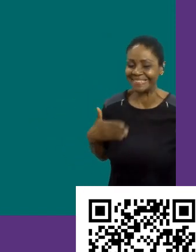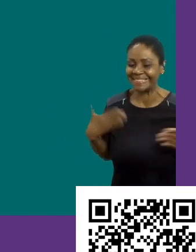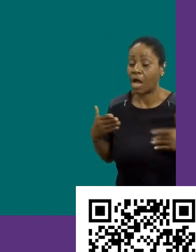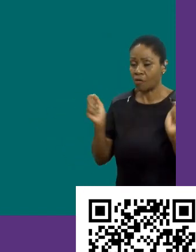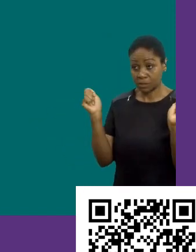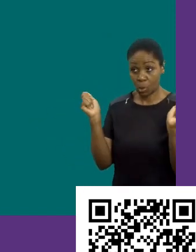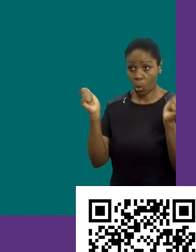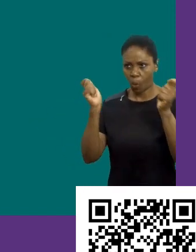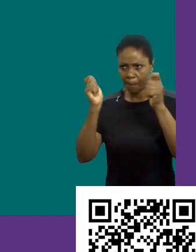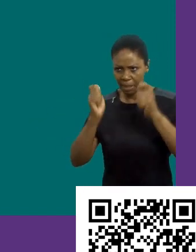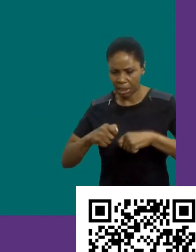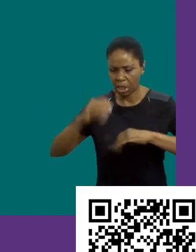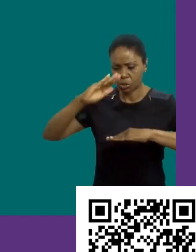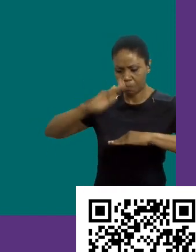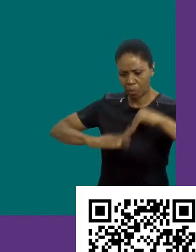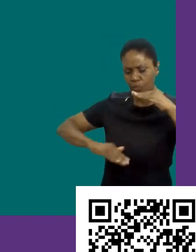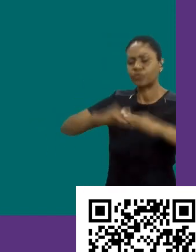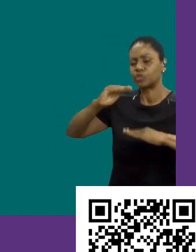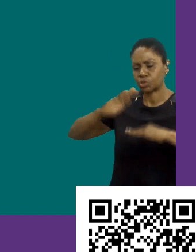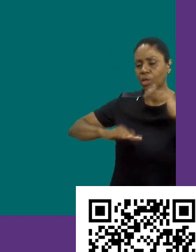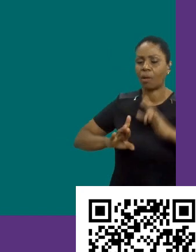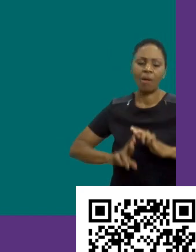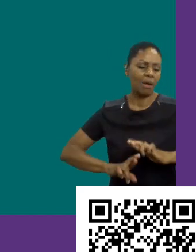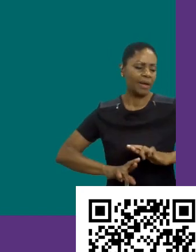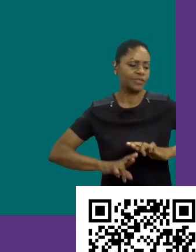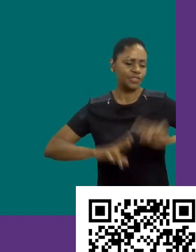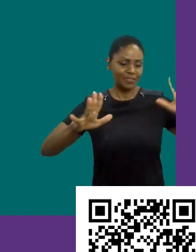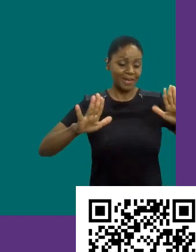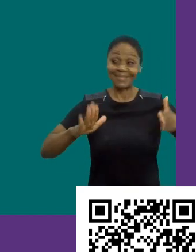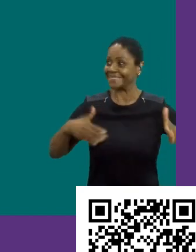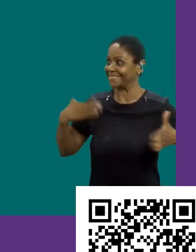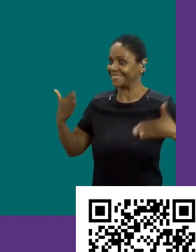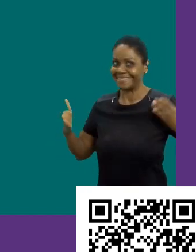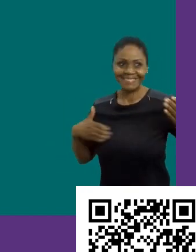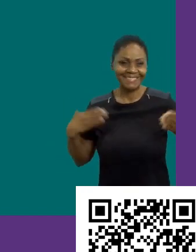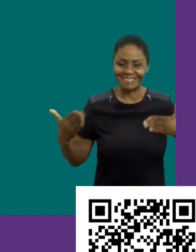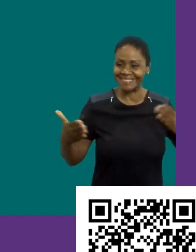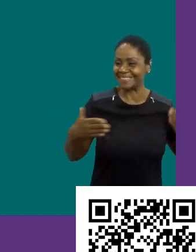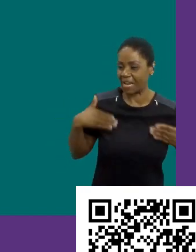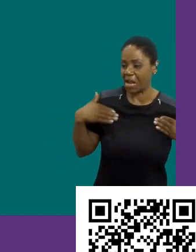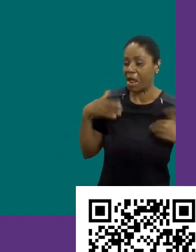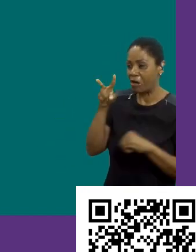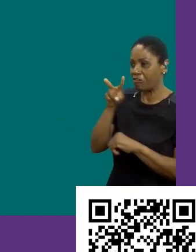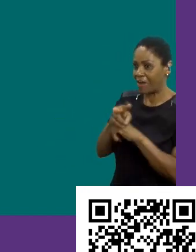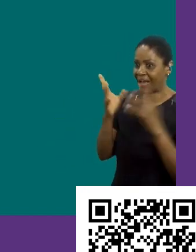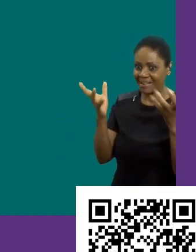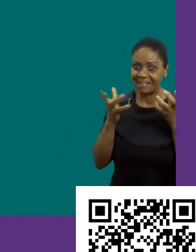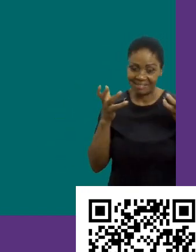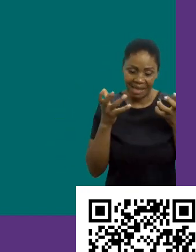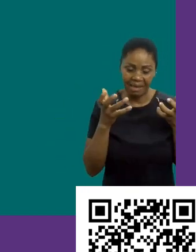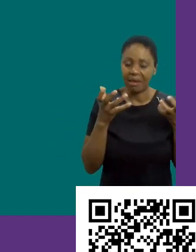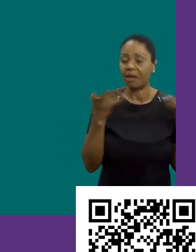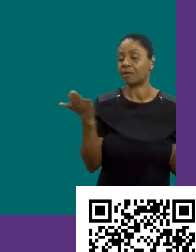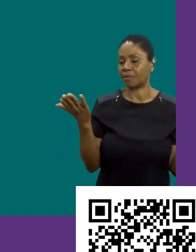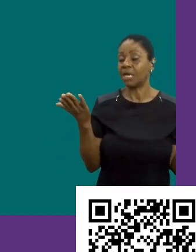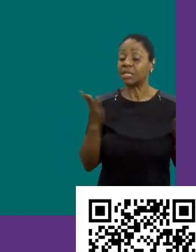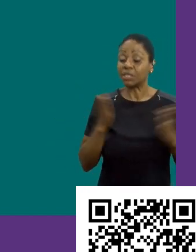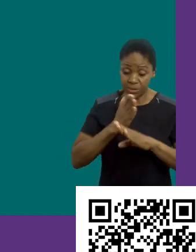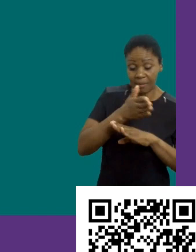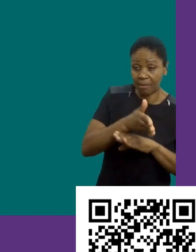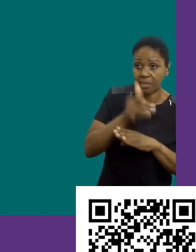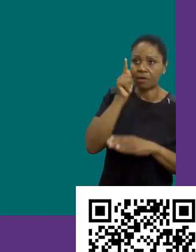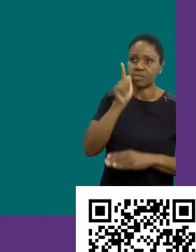competente, você me convencer que você é o mais competente e qualificado para a vaga, faz você entrar.